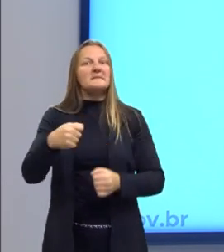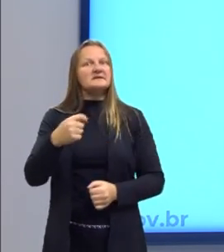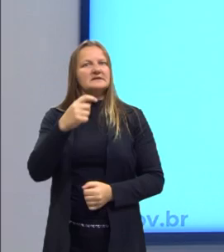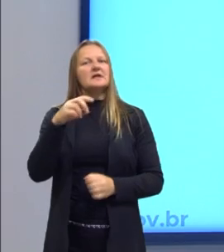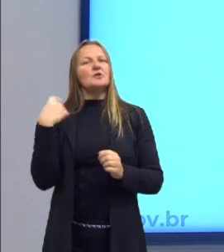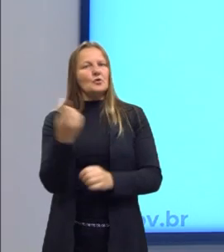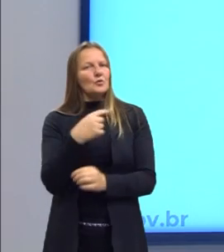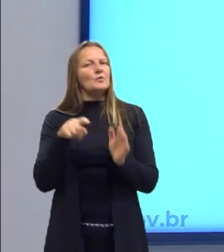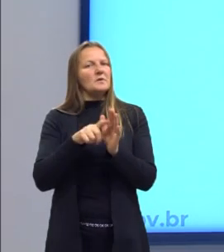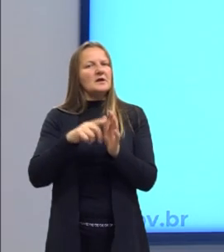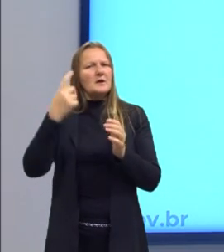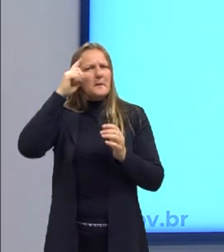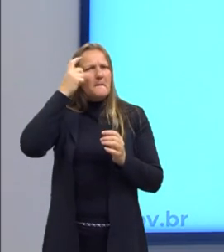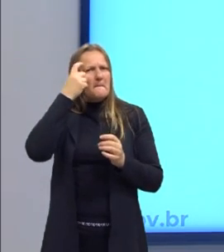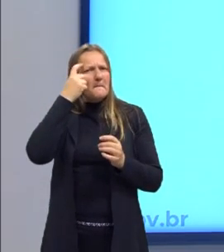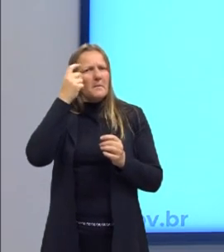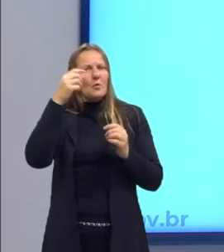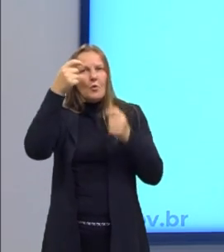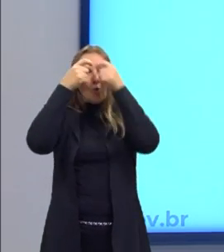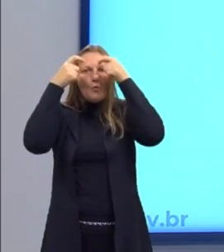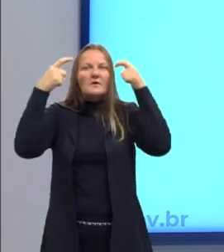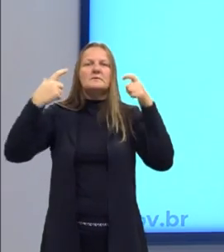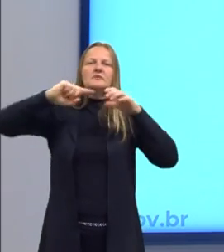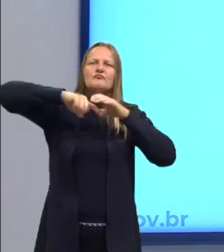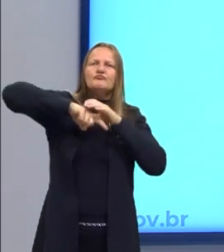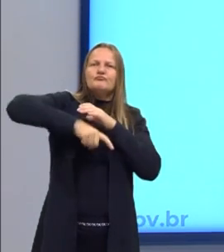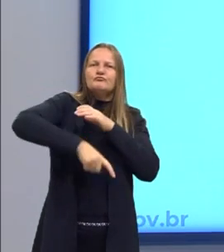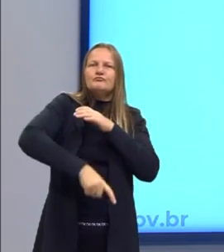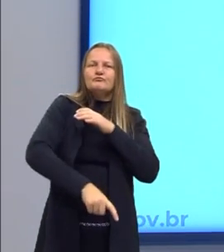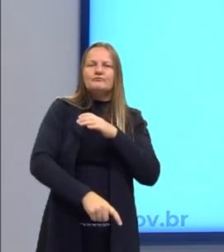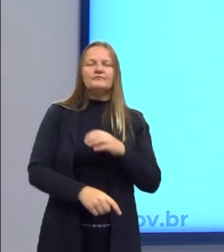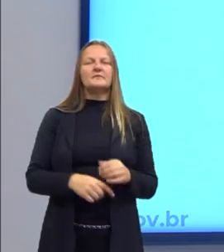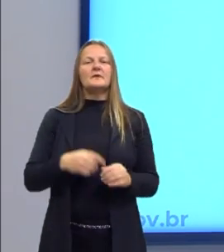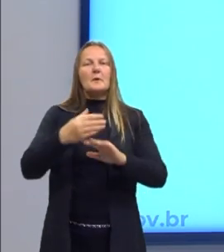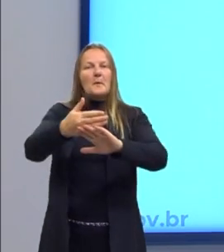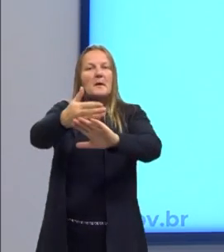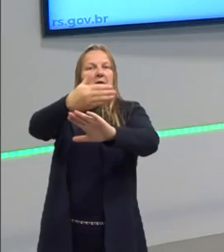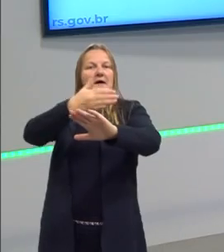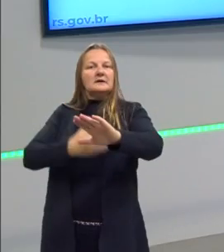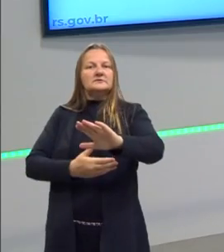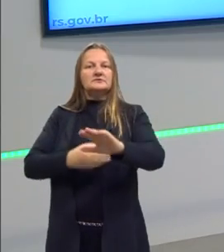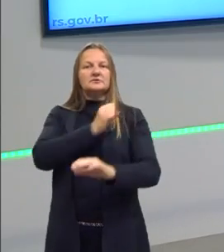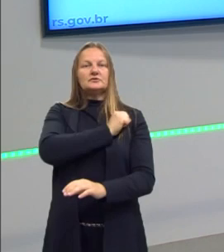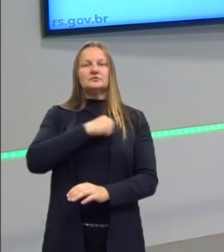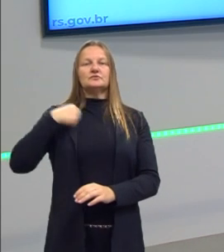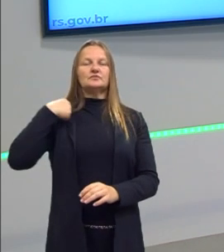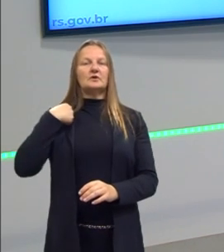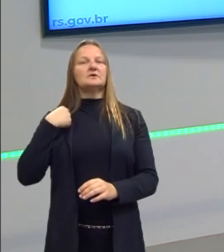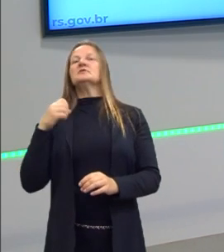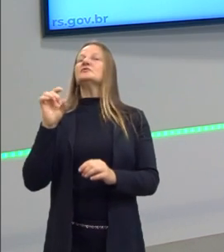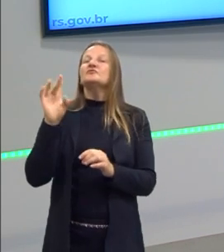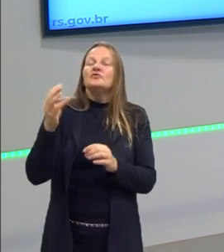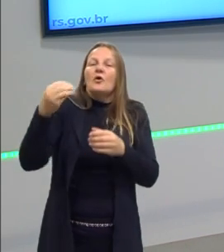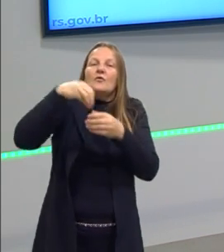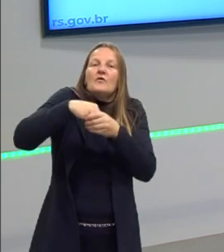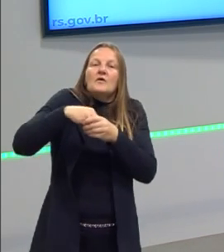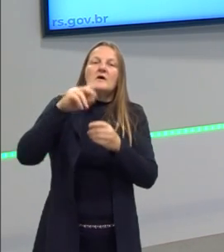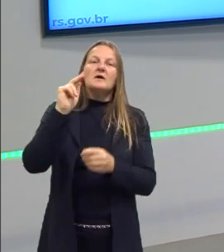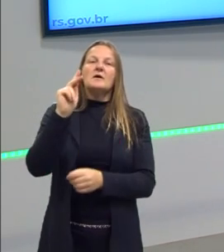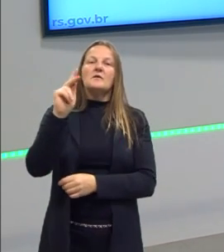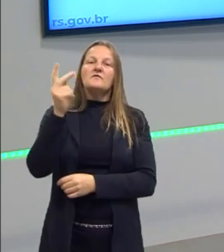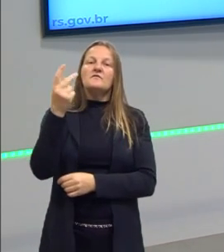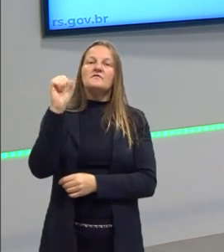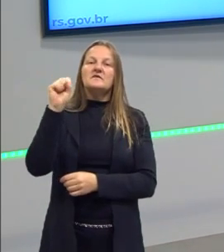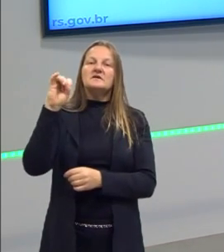a metáfora que ele fazia. Ele critica os pré-socráticos, que eles ficam apenas no físico, na physis, os